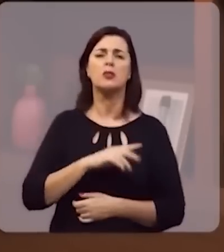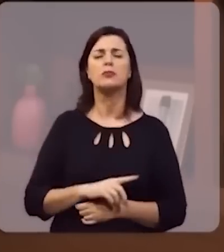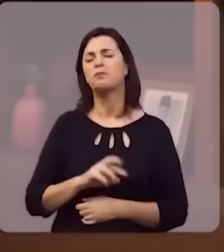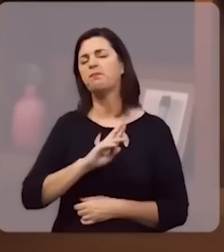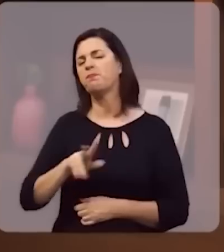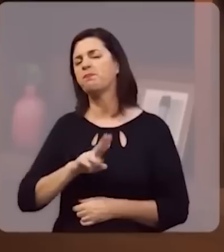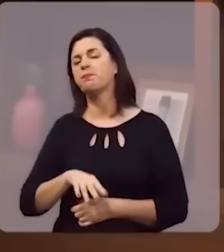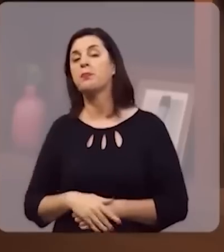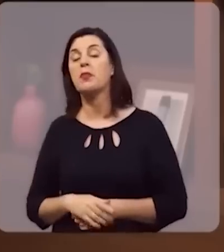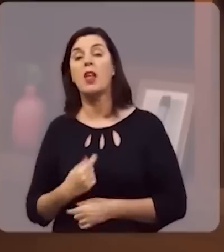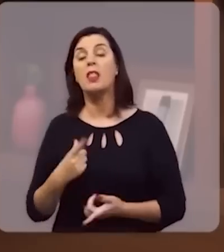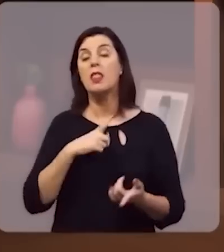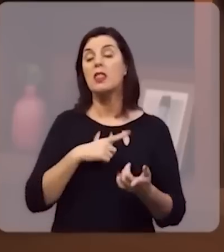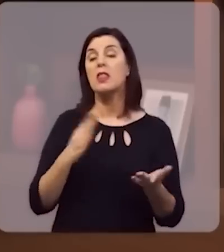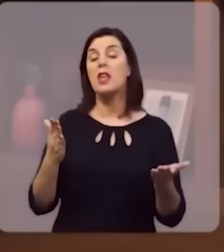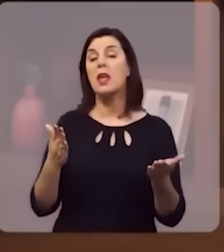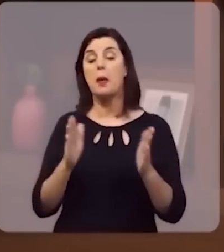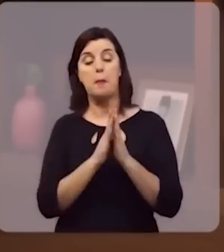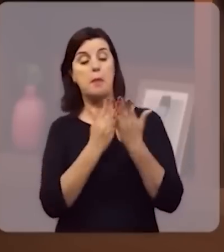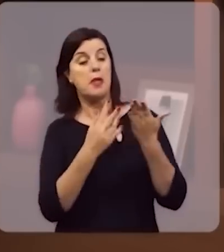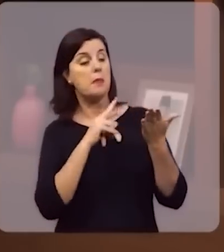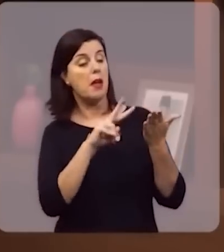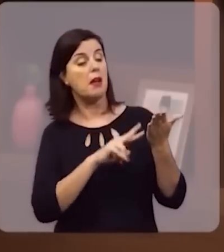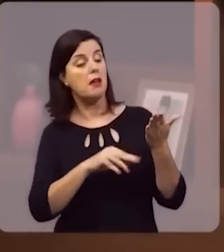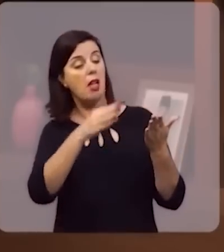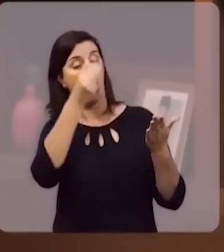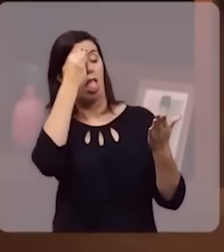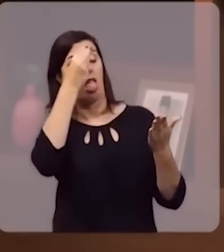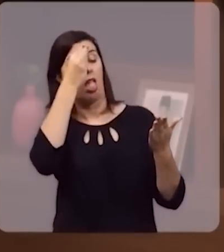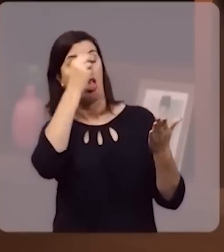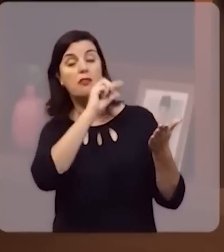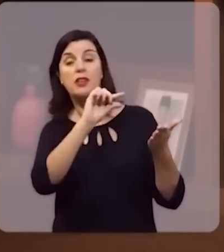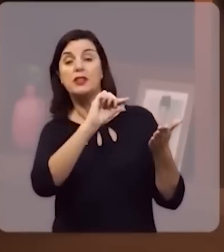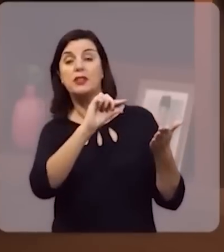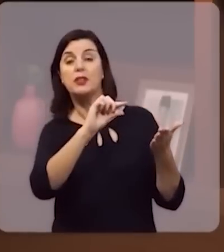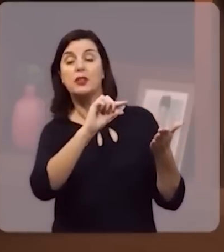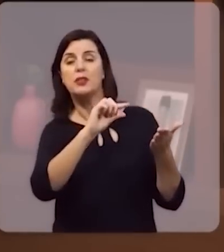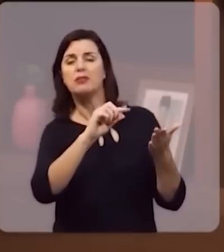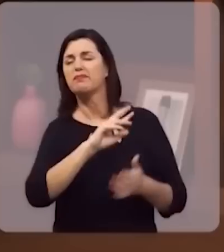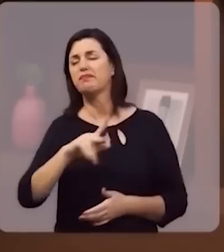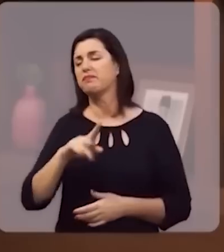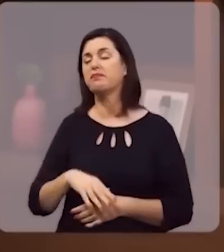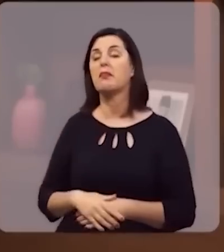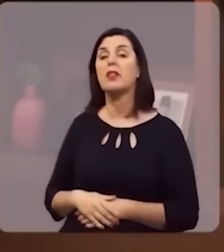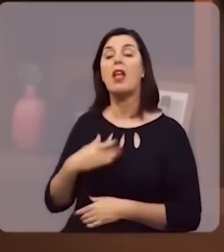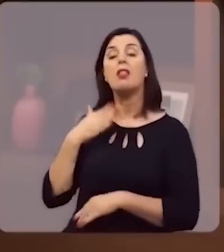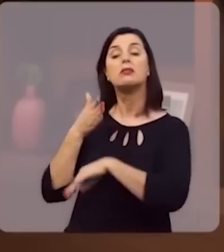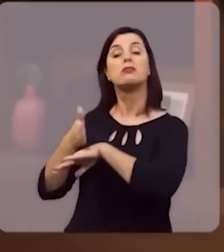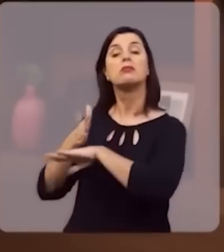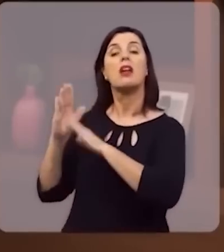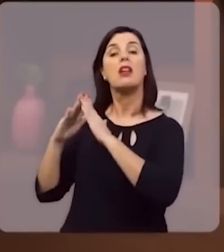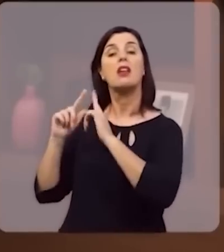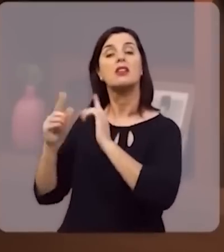Não basta apenas você ter uma Bíblia e lê-la e até memorizar alguns versículos. Não basta apenas você frequentar